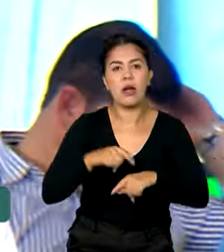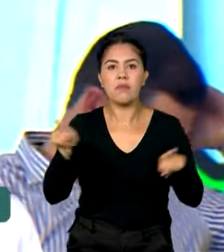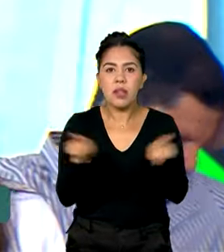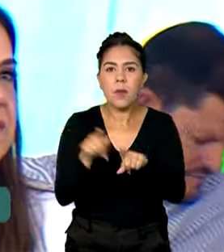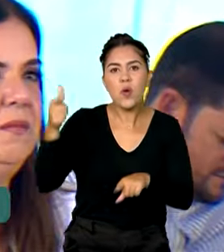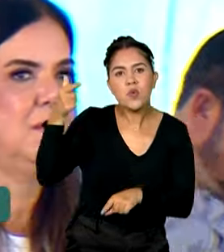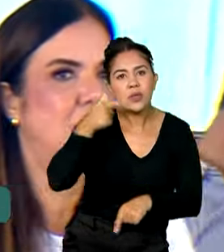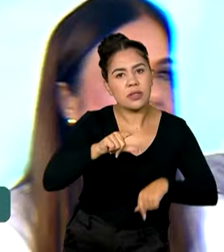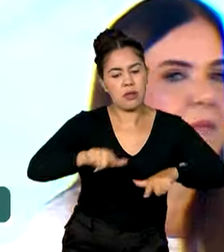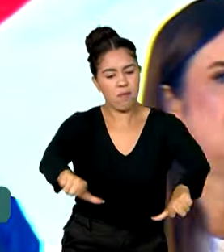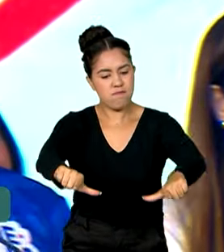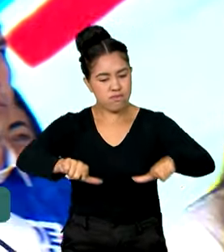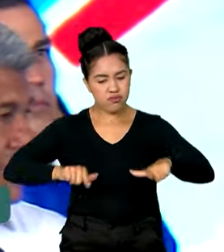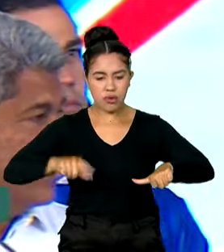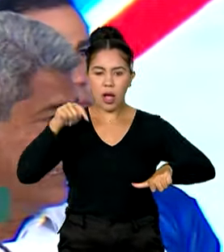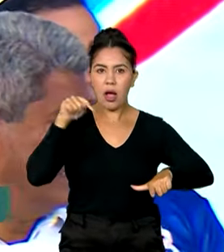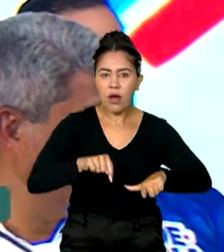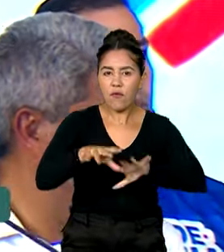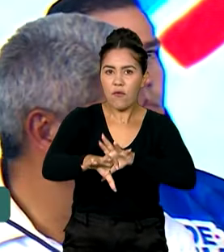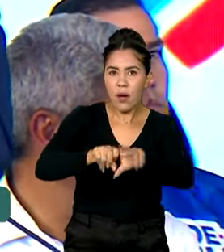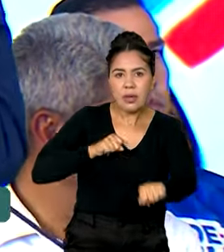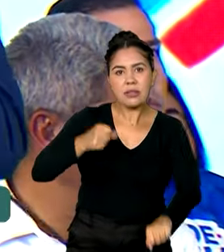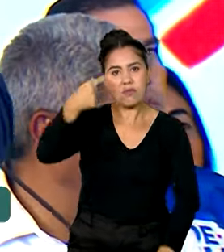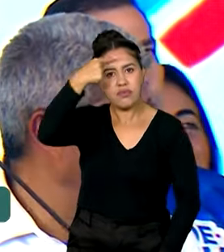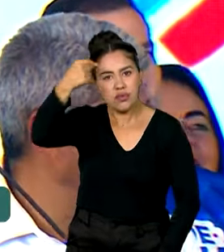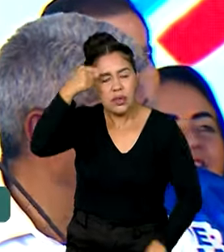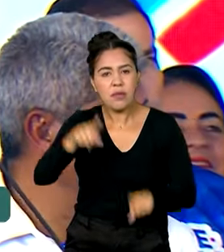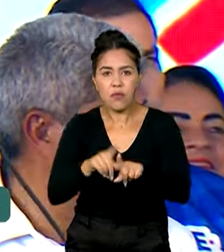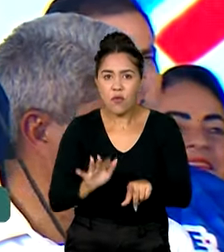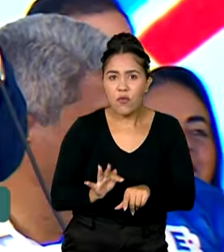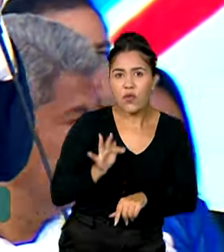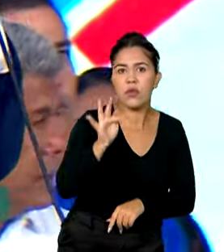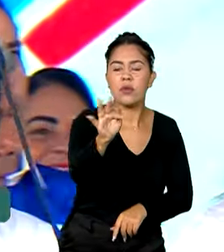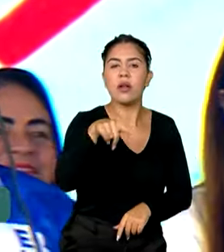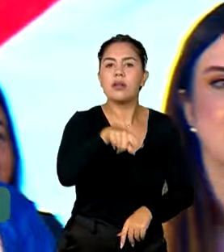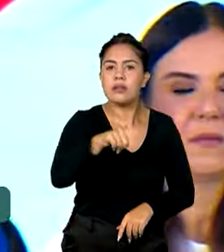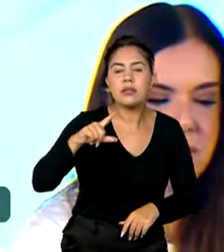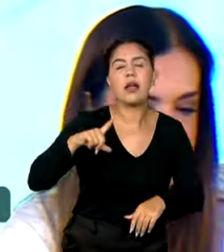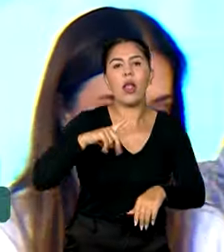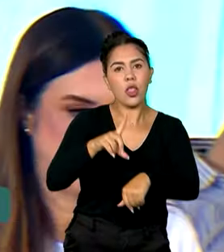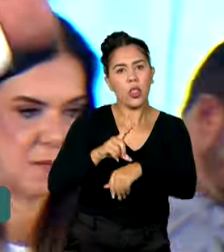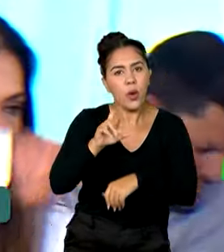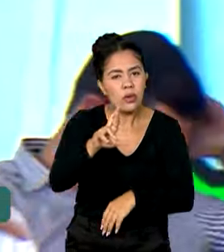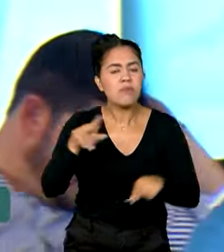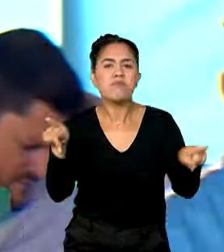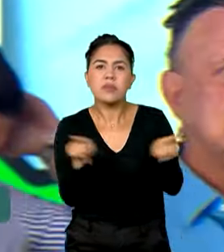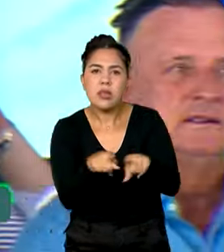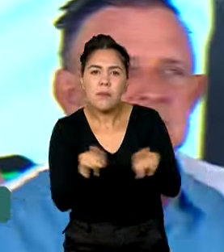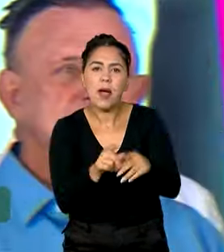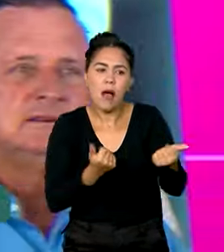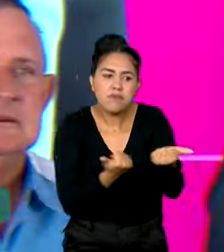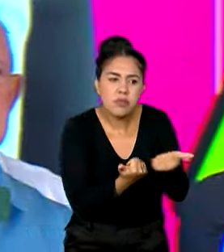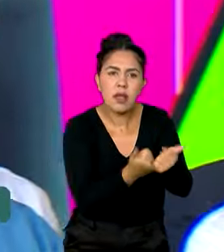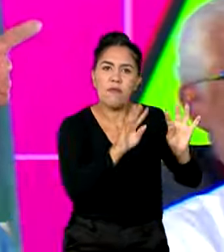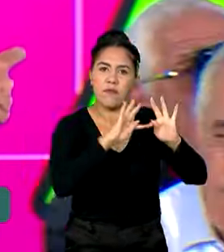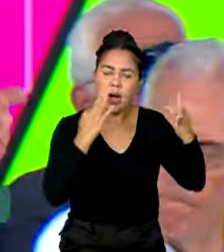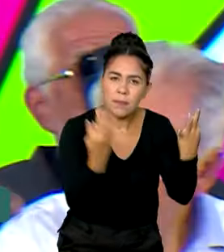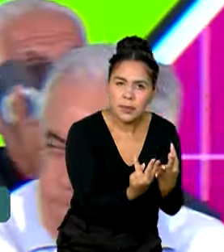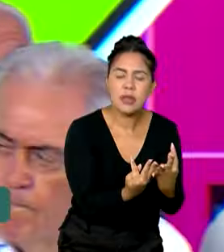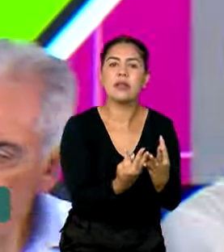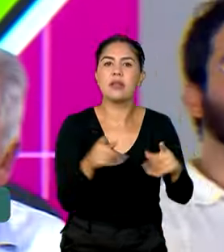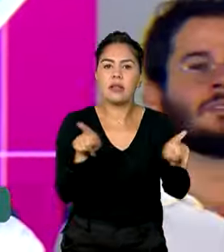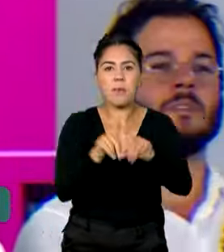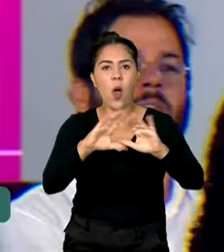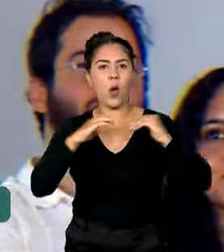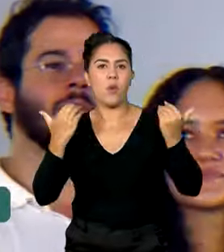universitário, virem doutores, e prestem serviço a esse país, a família de vocês e a